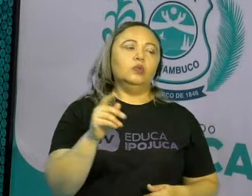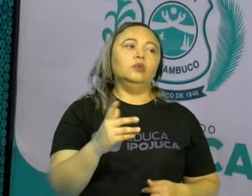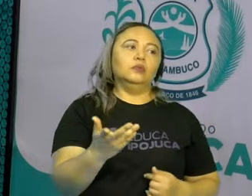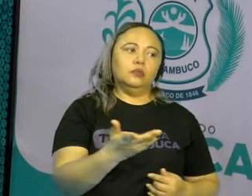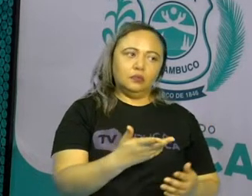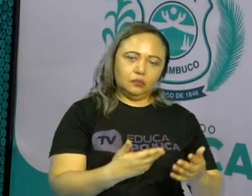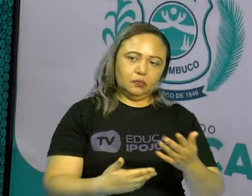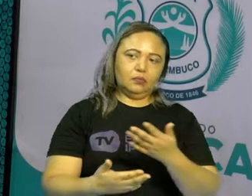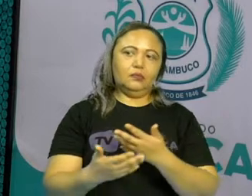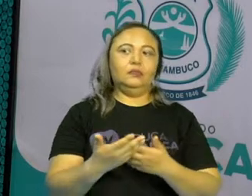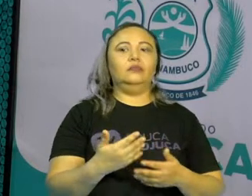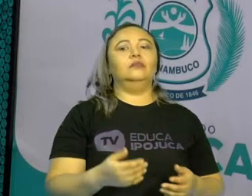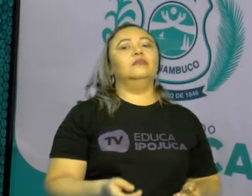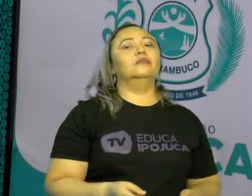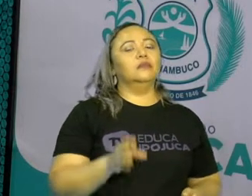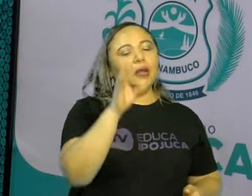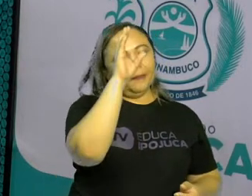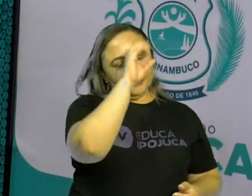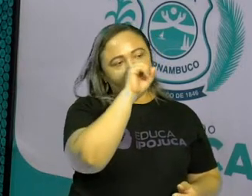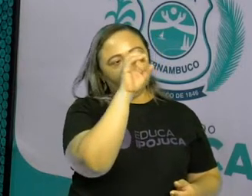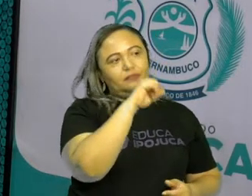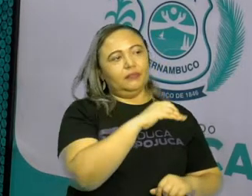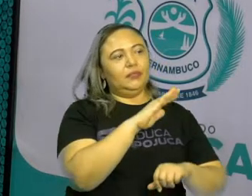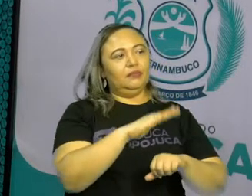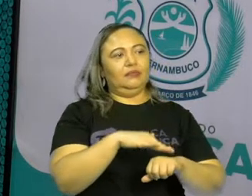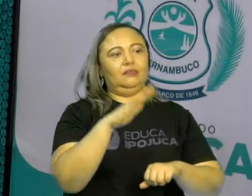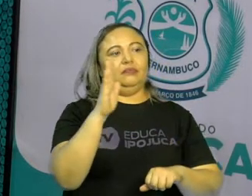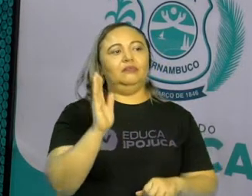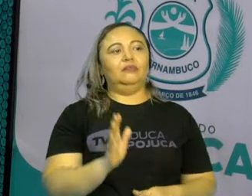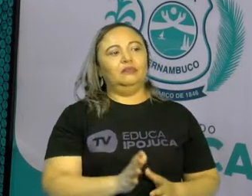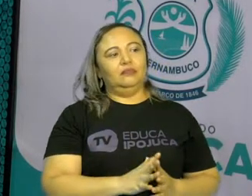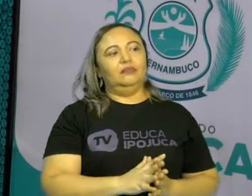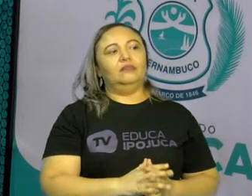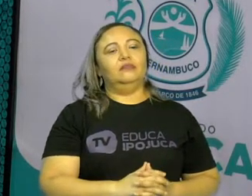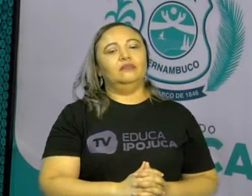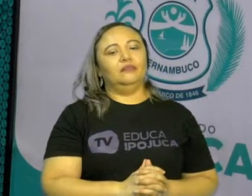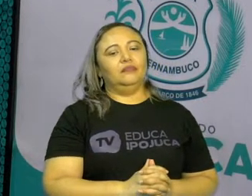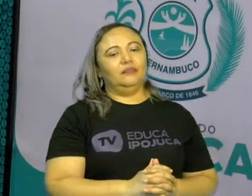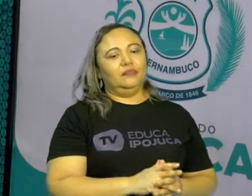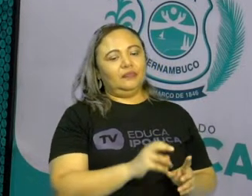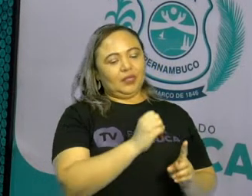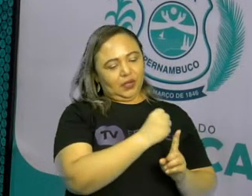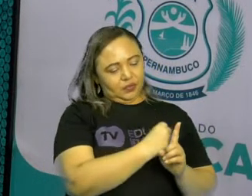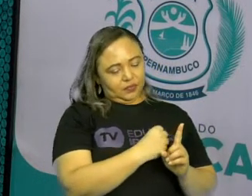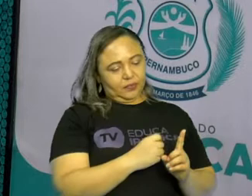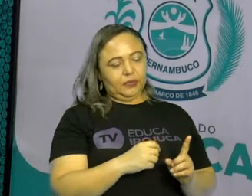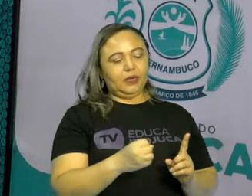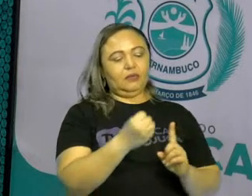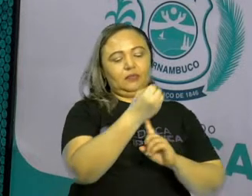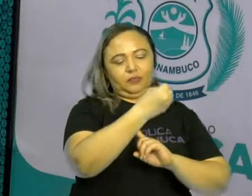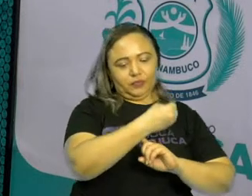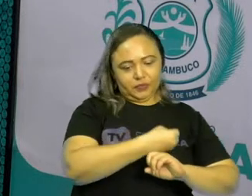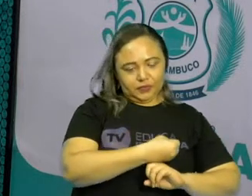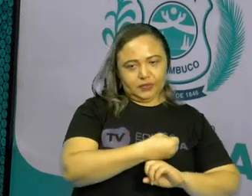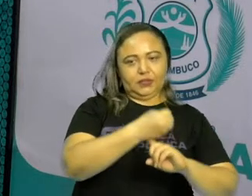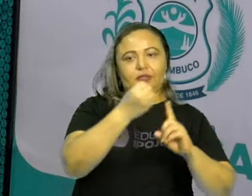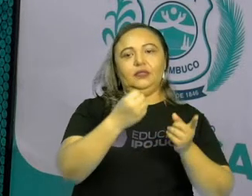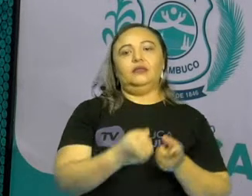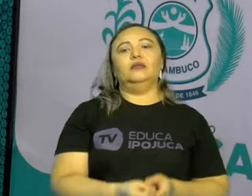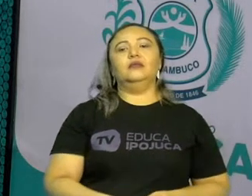professor para poder aprender e a conviver numa sociedade ou numa comunidade